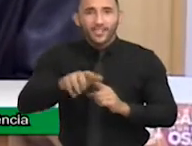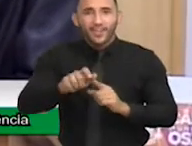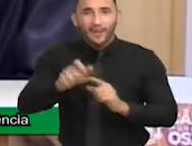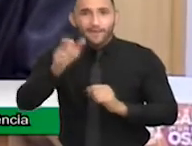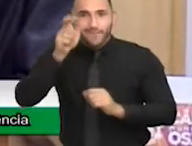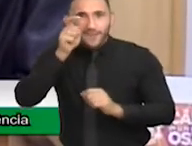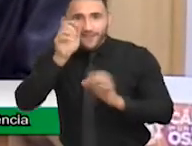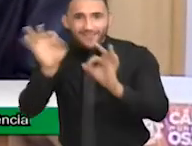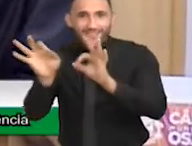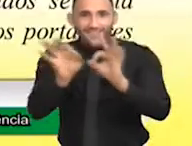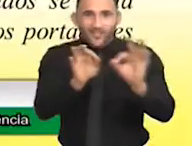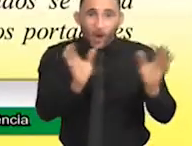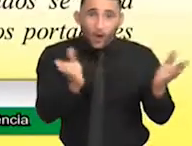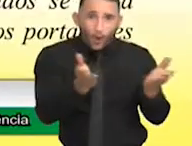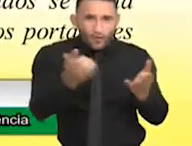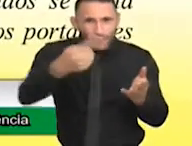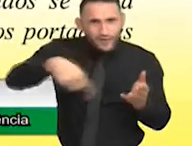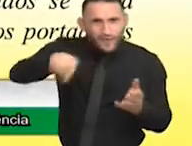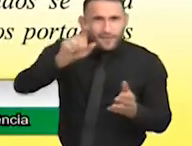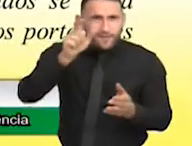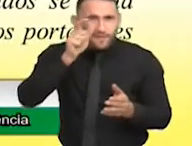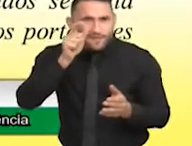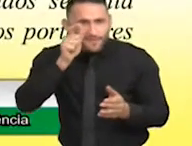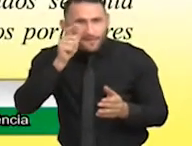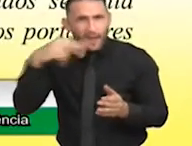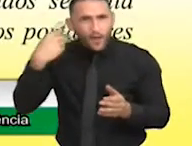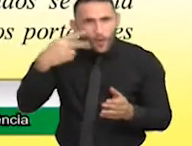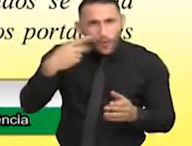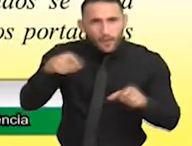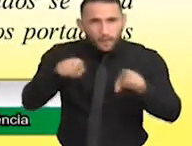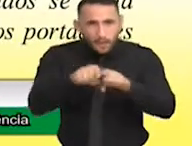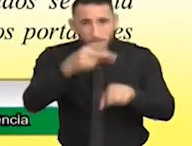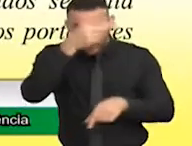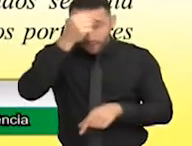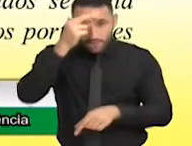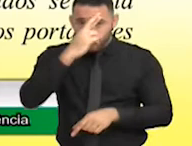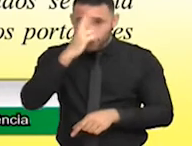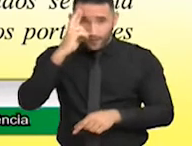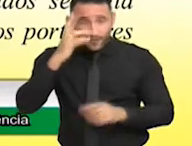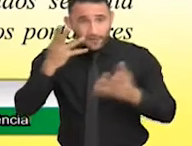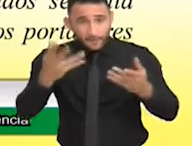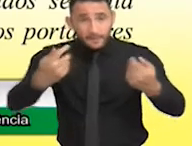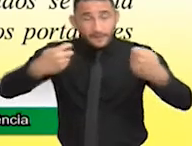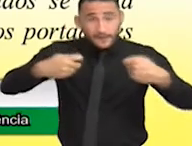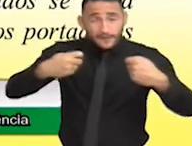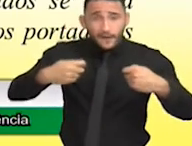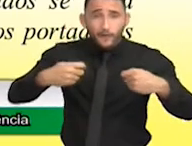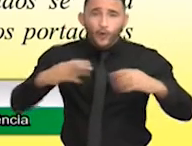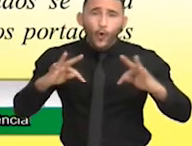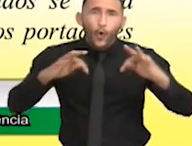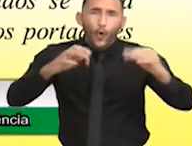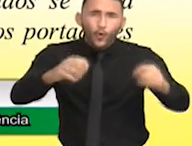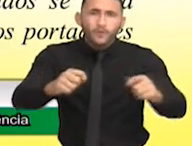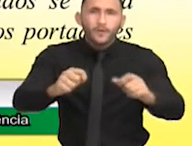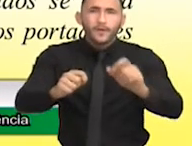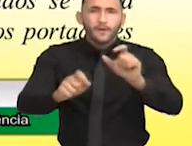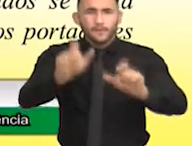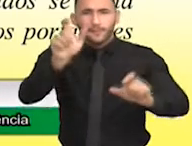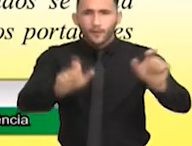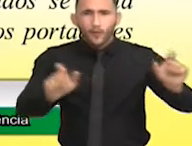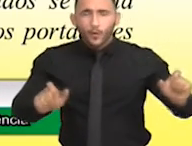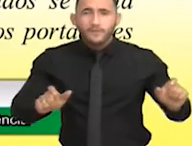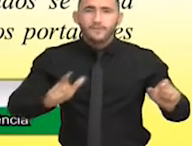assiste, aos senhores vereadores e ao nosso gestor, senhor prefeito, é fundamental que todos os cidadãos tenham igualdade de oportunidade,